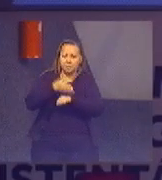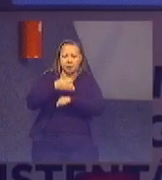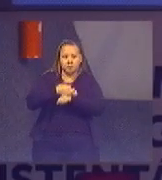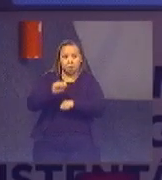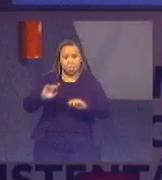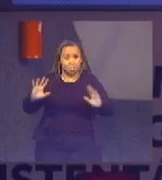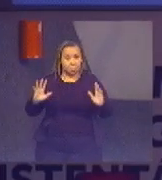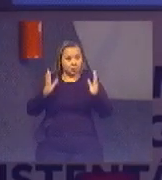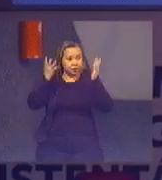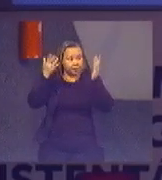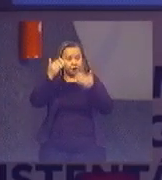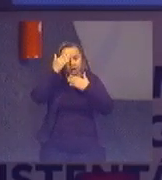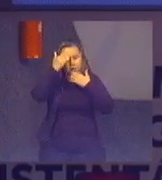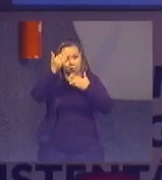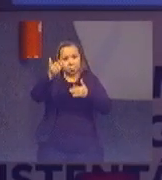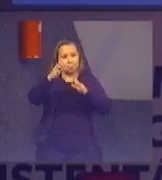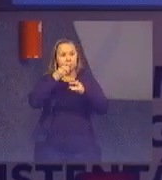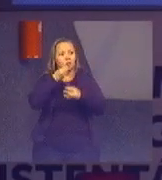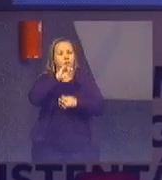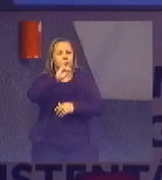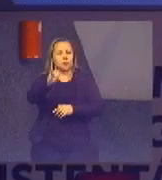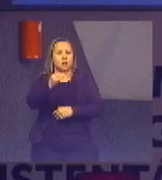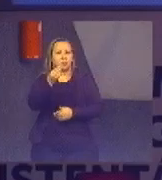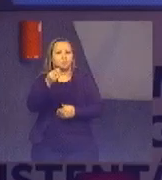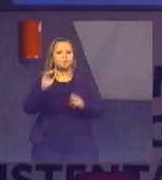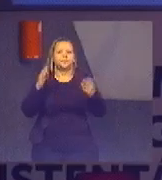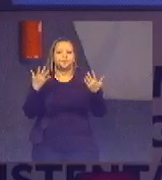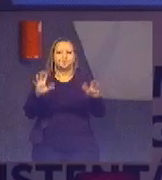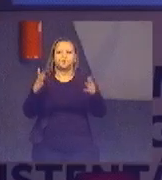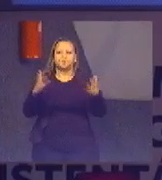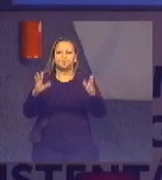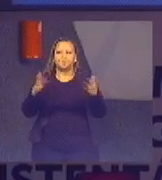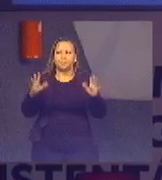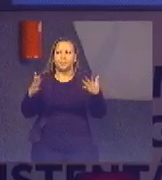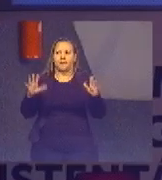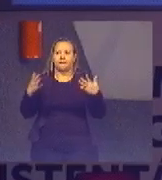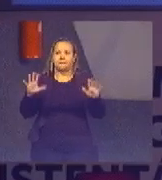desse evento e agradecemos a oportunidade. Obrigado. Obrigado.